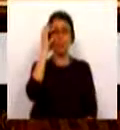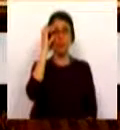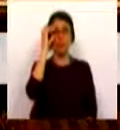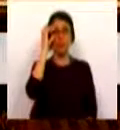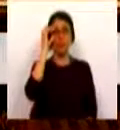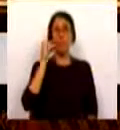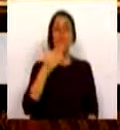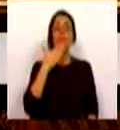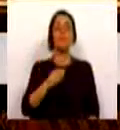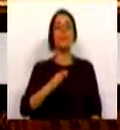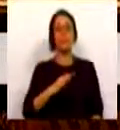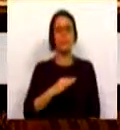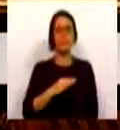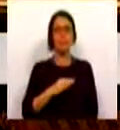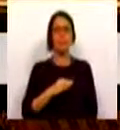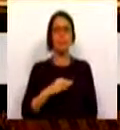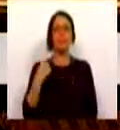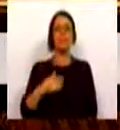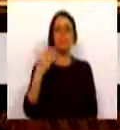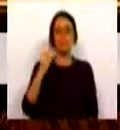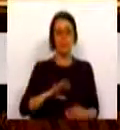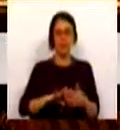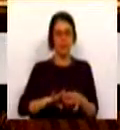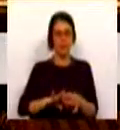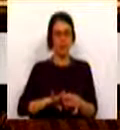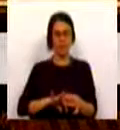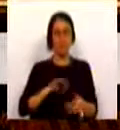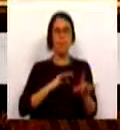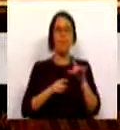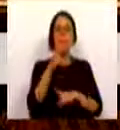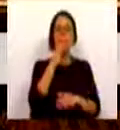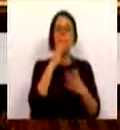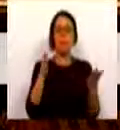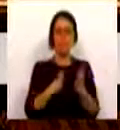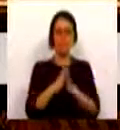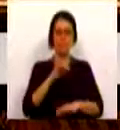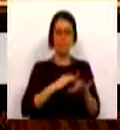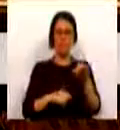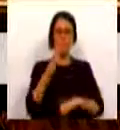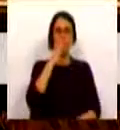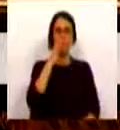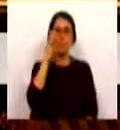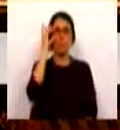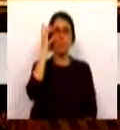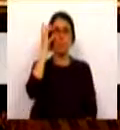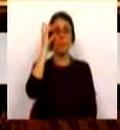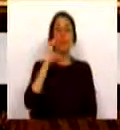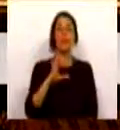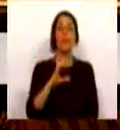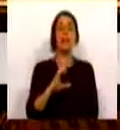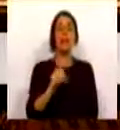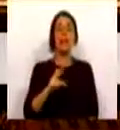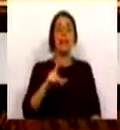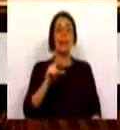Muito obrigado Sr. Presidente, Sras. e Srs. Deputados, Sr. Deputado Carlos Peixoto.